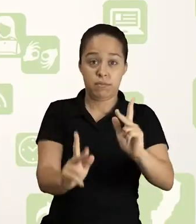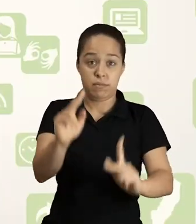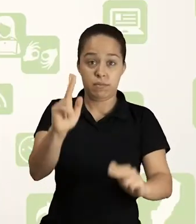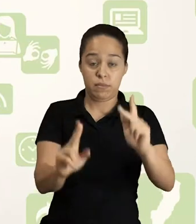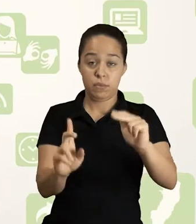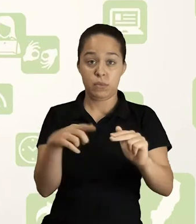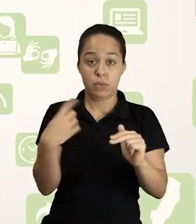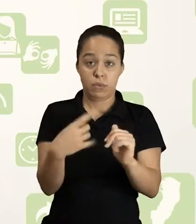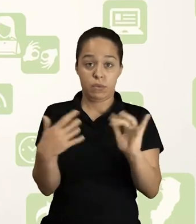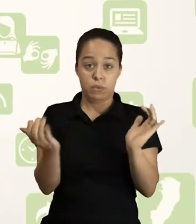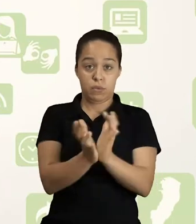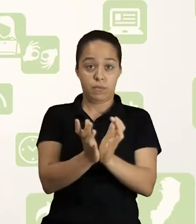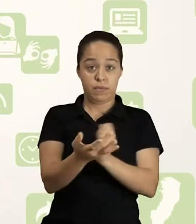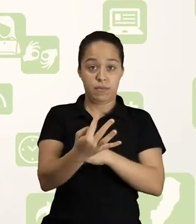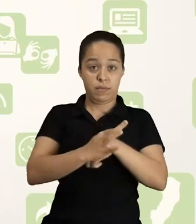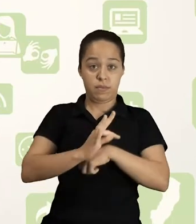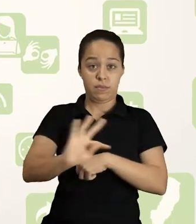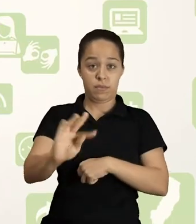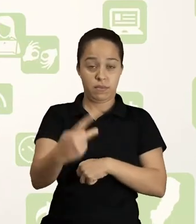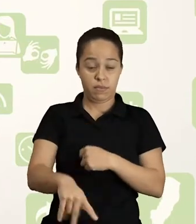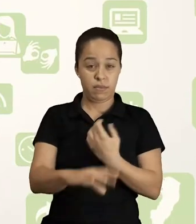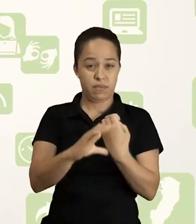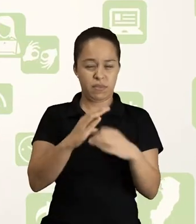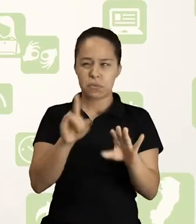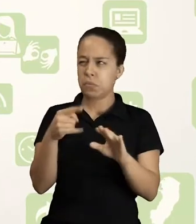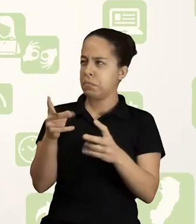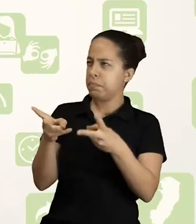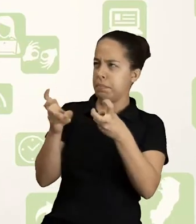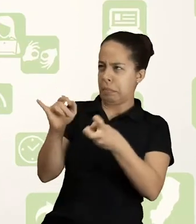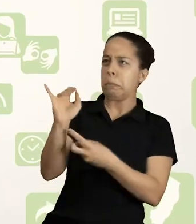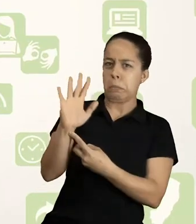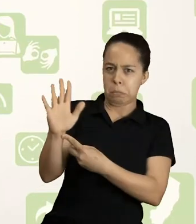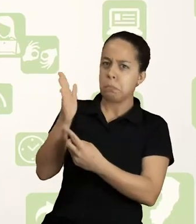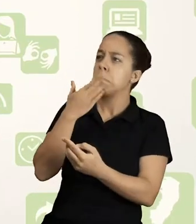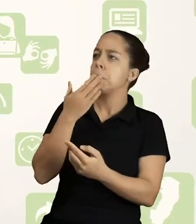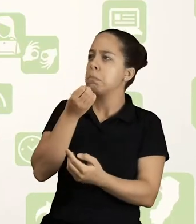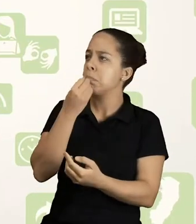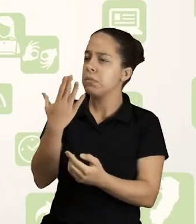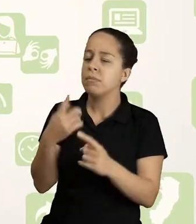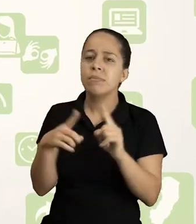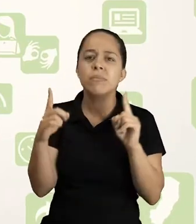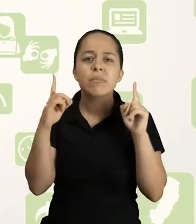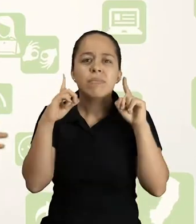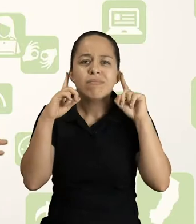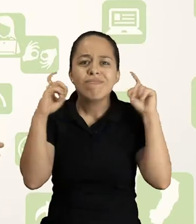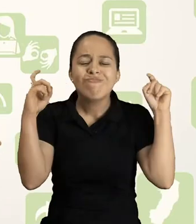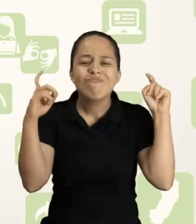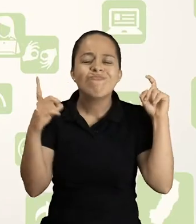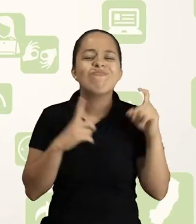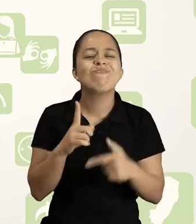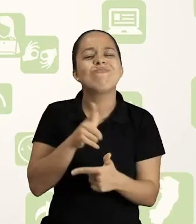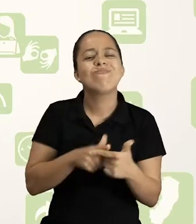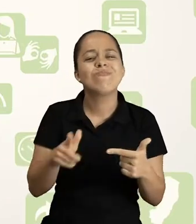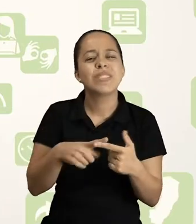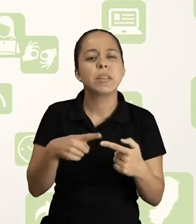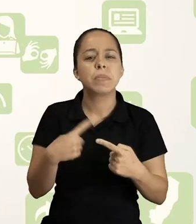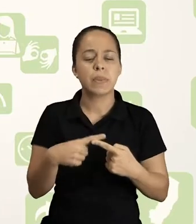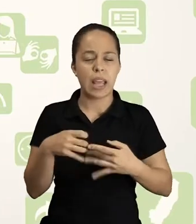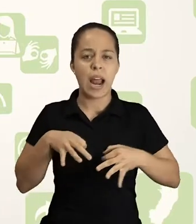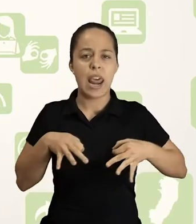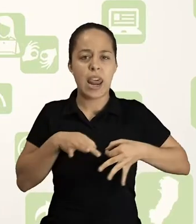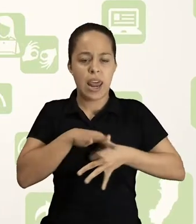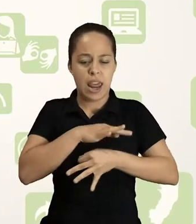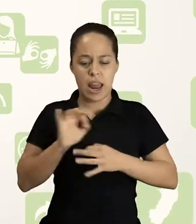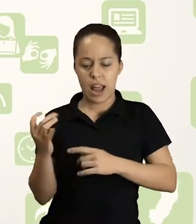vezes, quando editamos seus vídeos, nós, da equipe técnica do C4, percebemos que a imagem ficou boa,